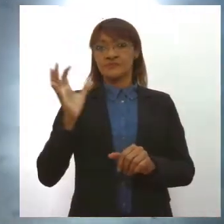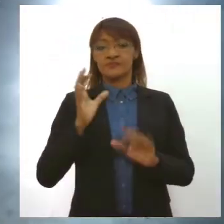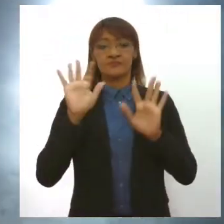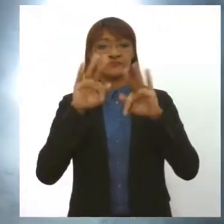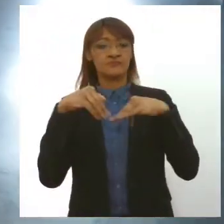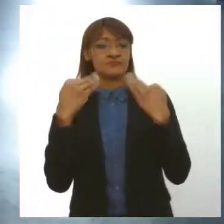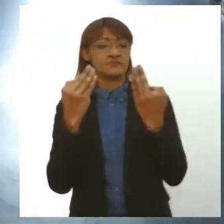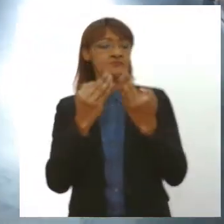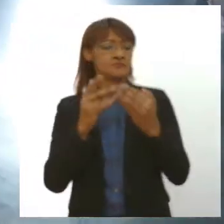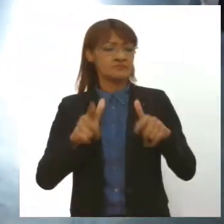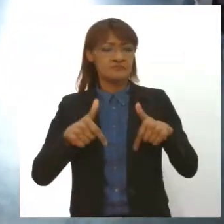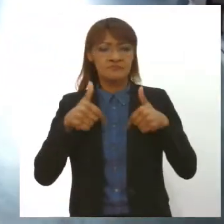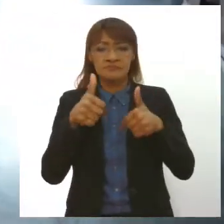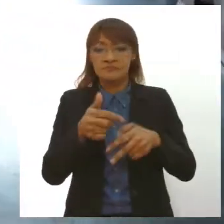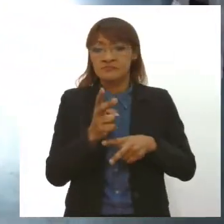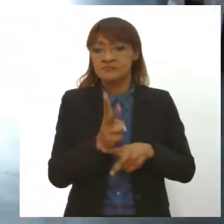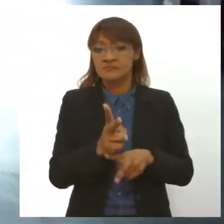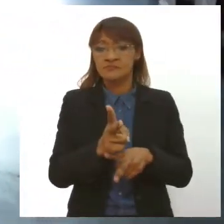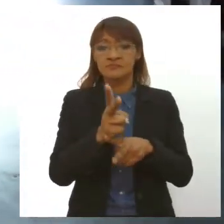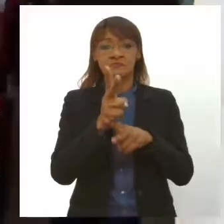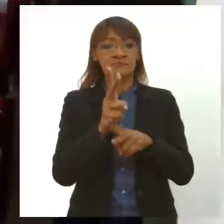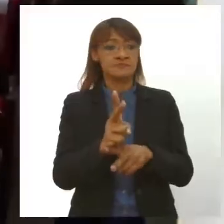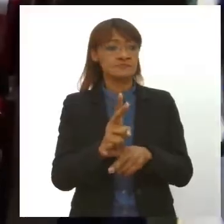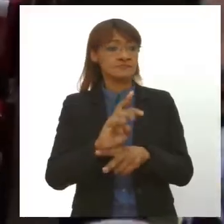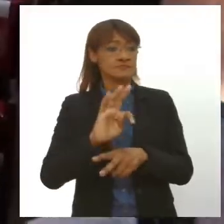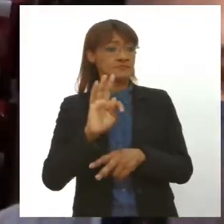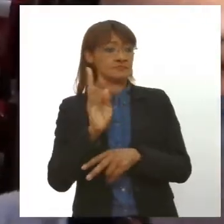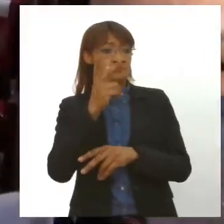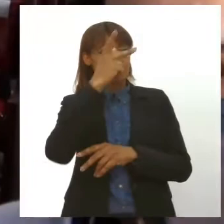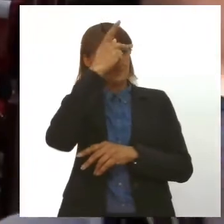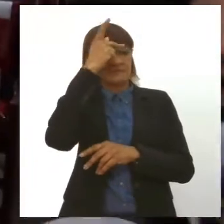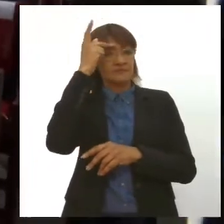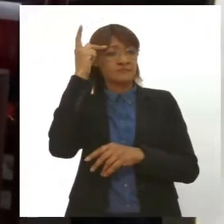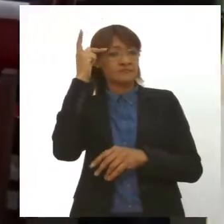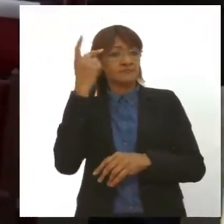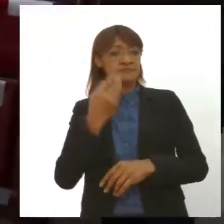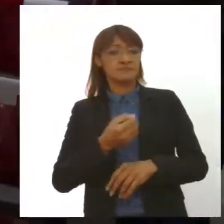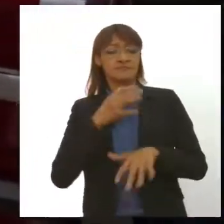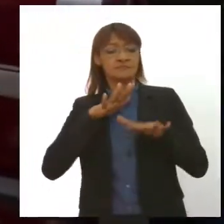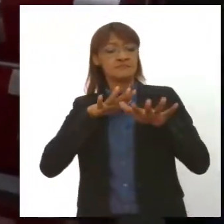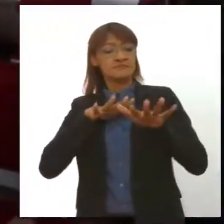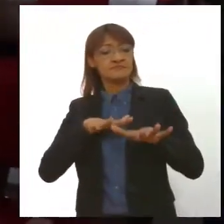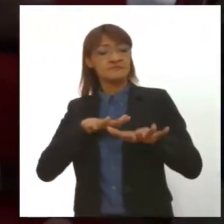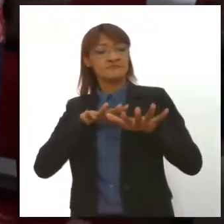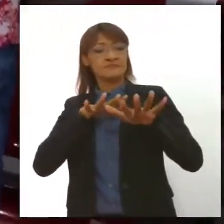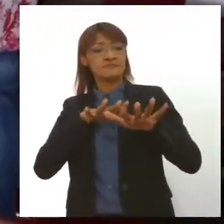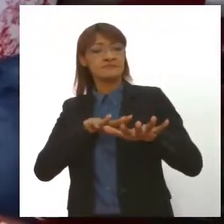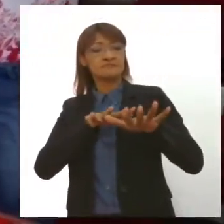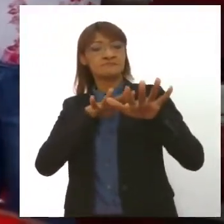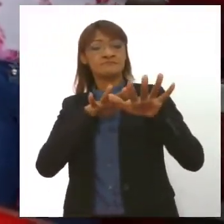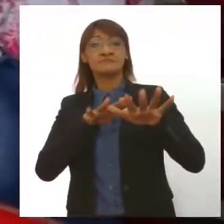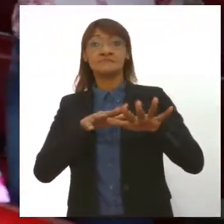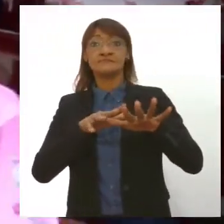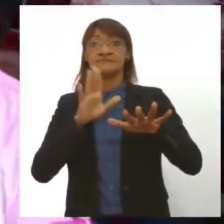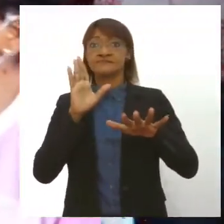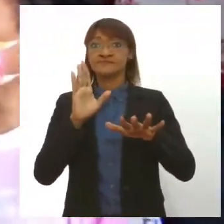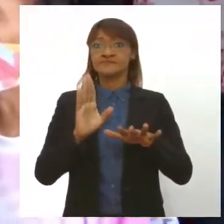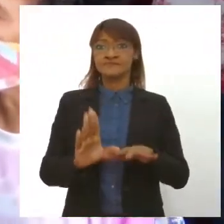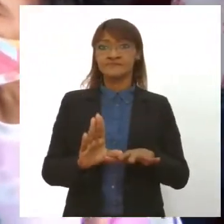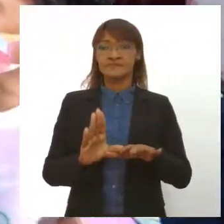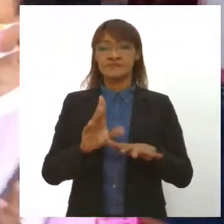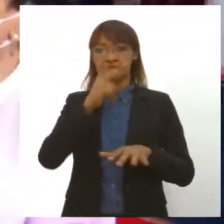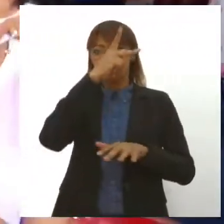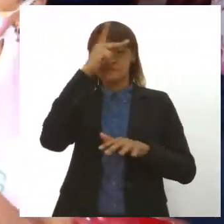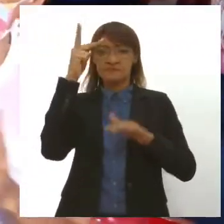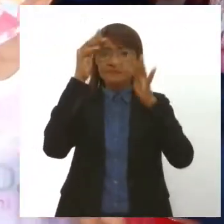lutou em favor dos menos favorecidos. Durante a trezena, fiéis demonstram devoção ao santo,